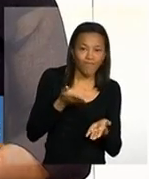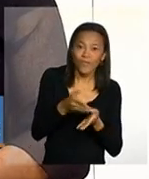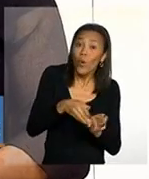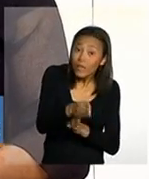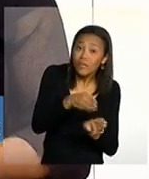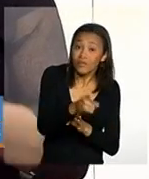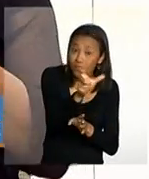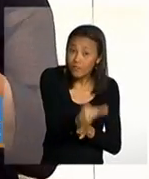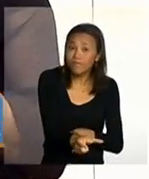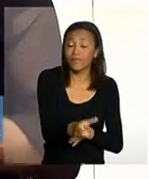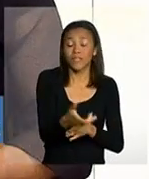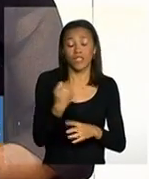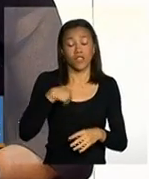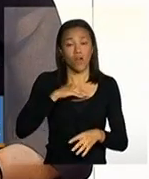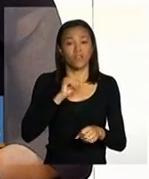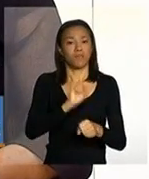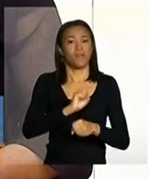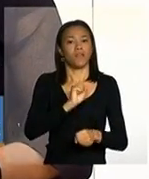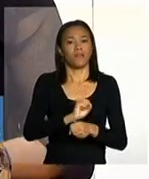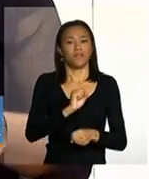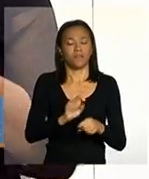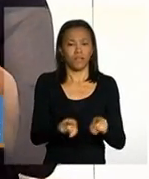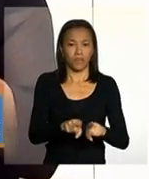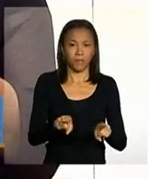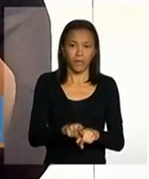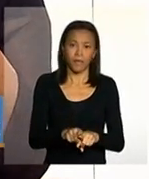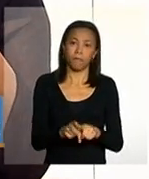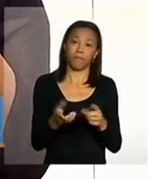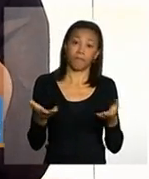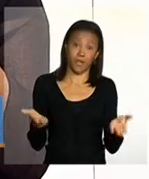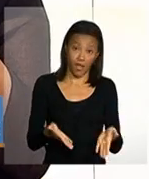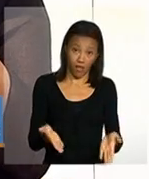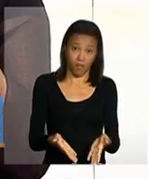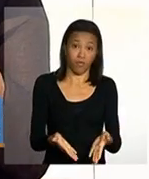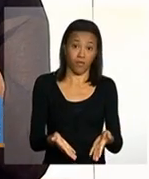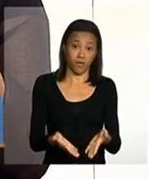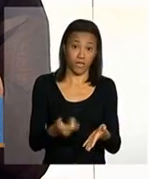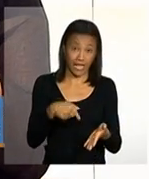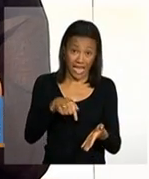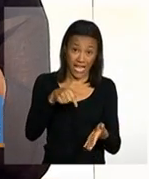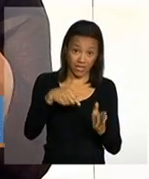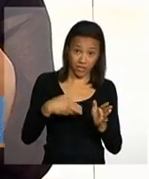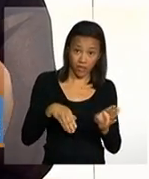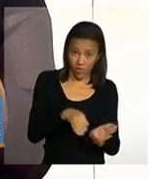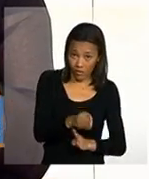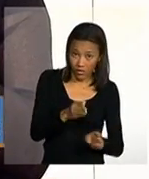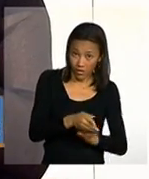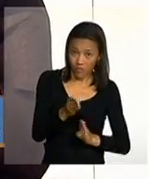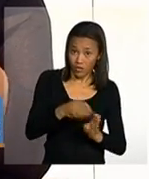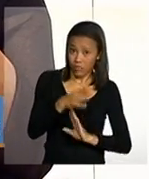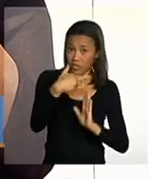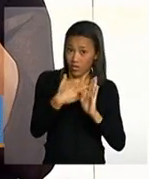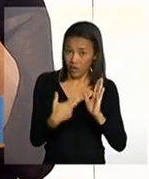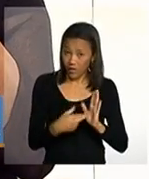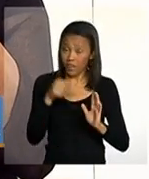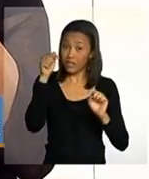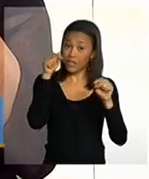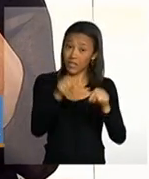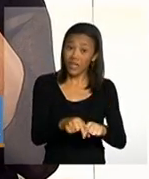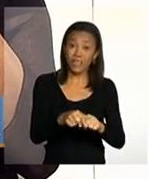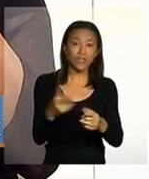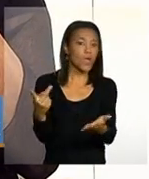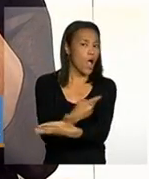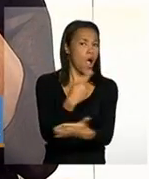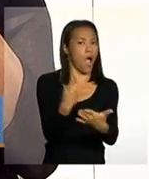também a gente espera com essa ação desencadeada a partir dessa instrução operacional de que essas situações não